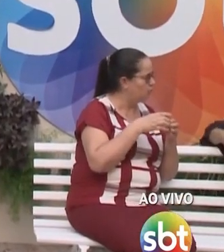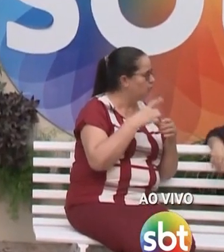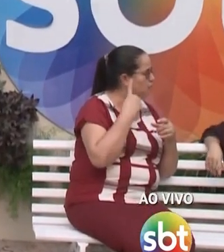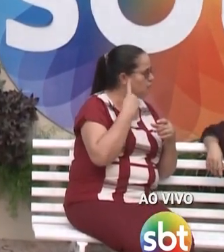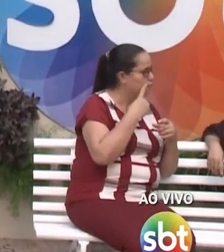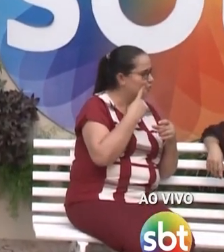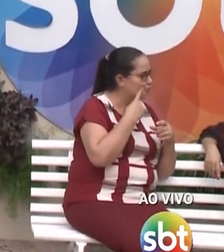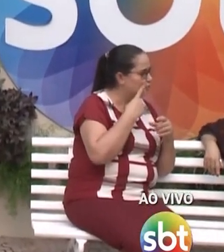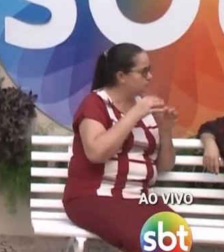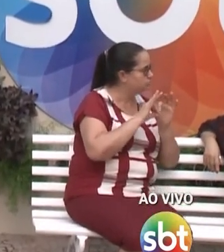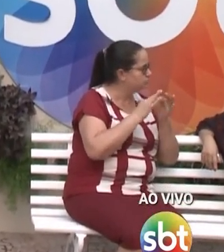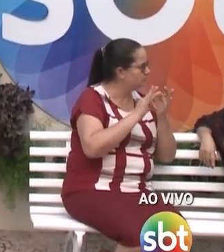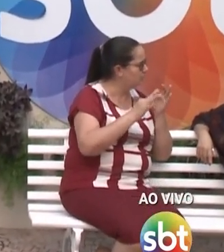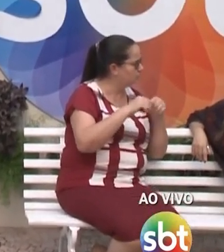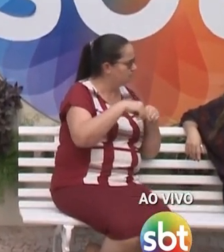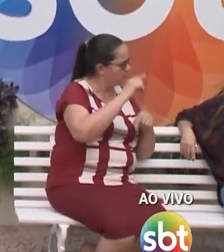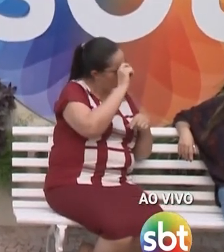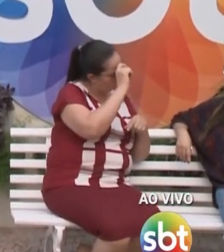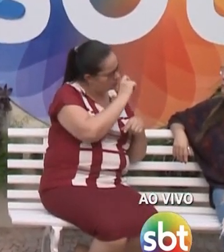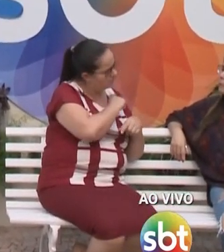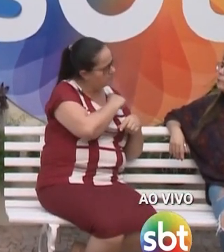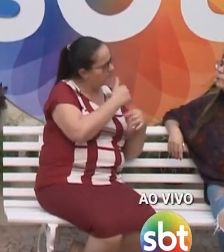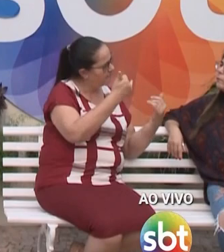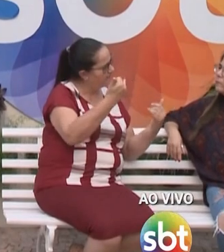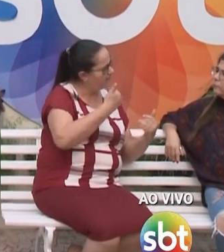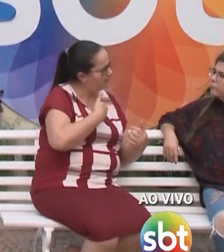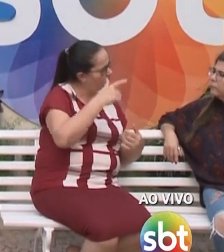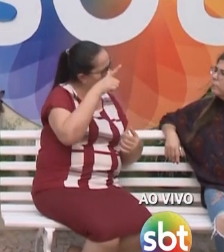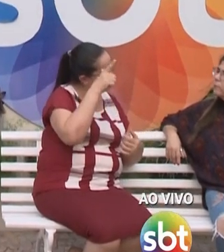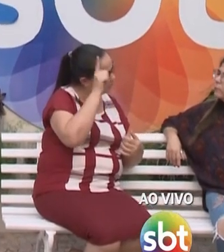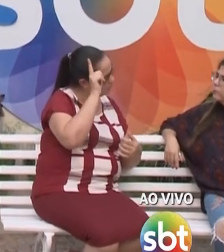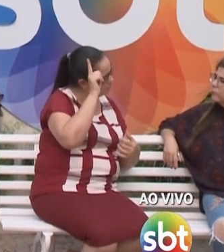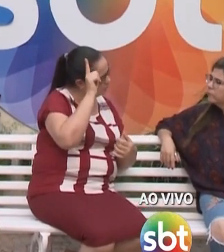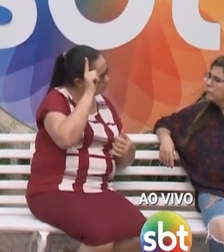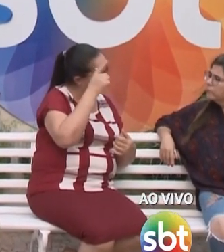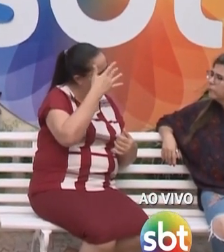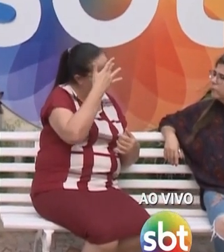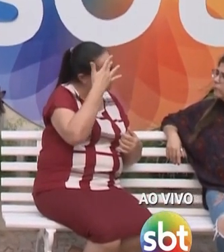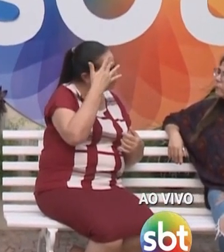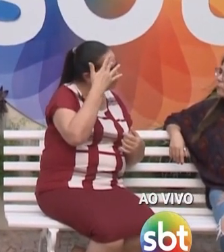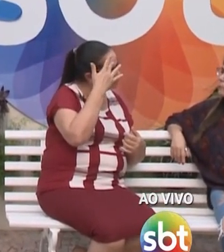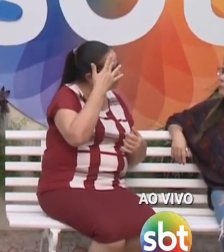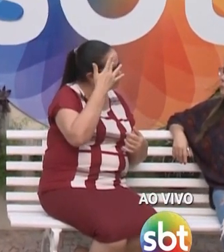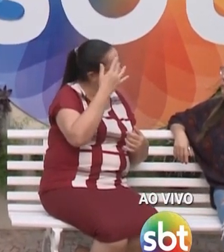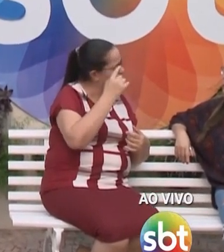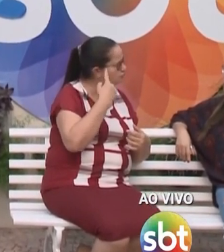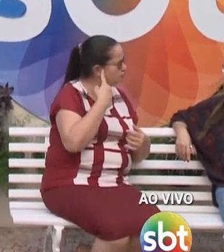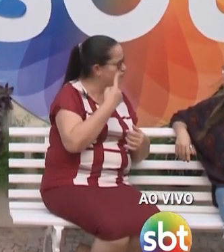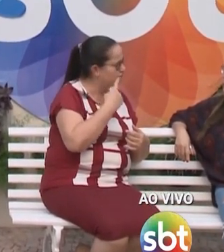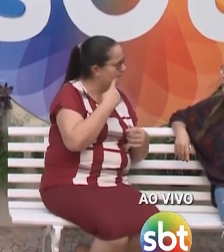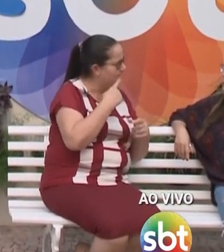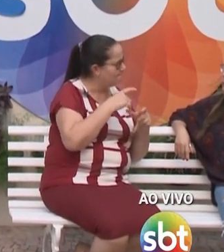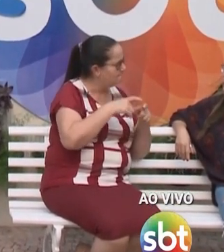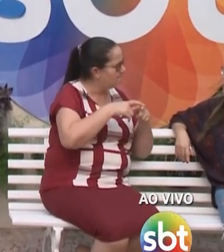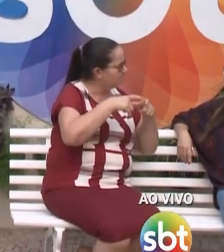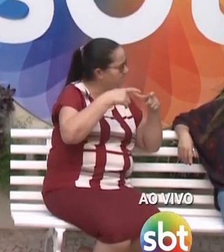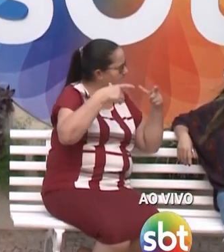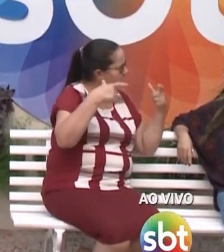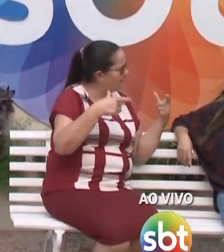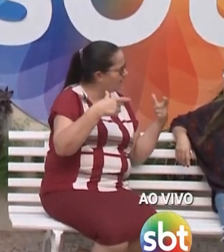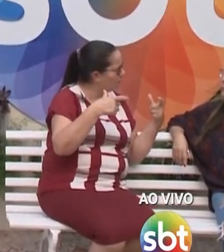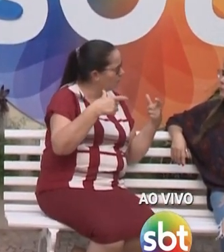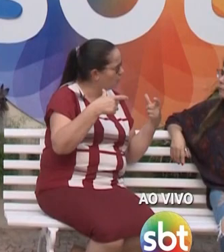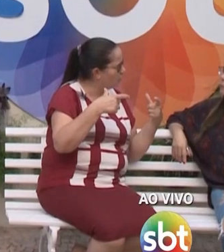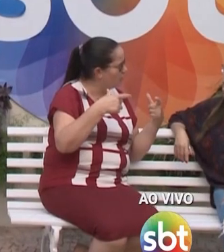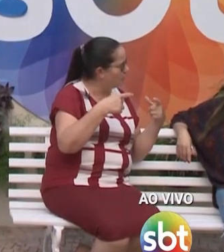Rio Preto. Diga-se de passagem, ontem eu recebi uma informação, que o número de pessoas surdas é maior do que o número... Surdos e os